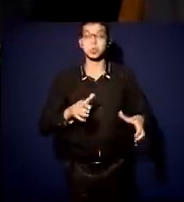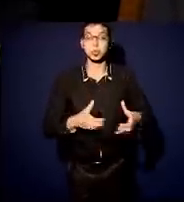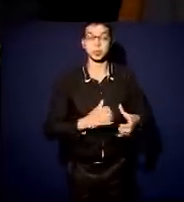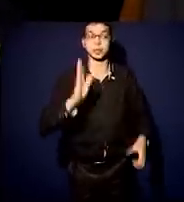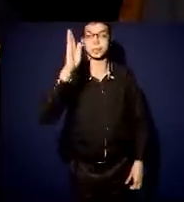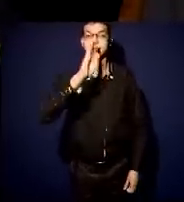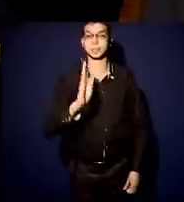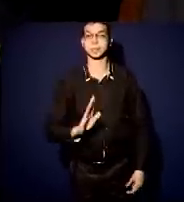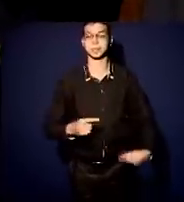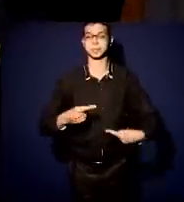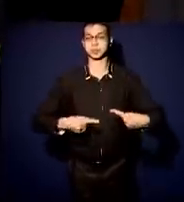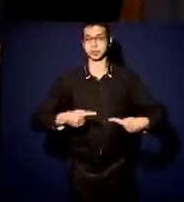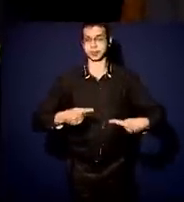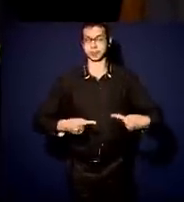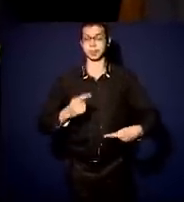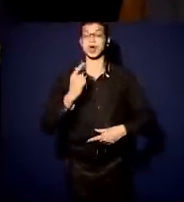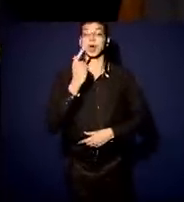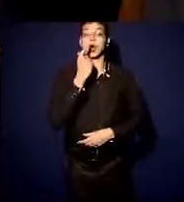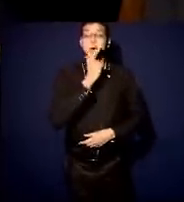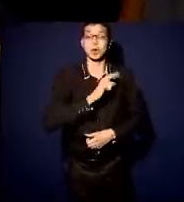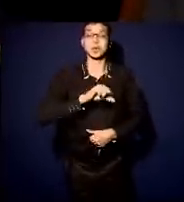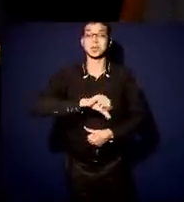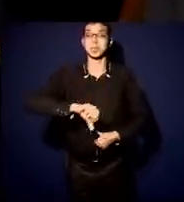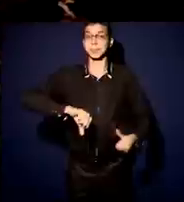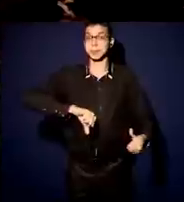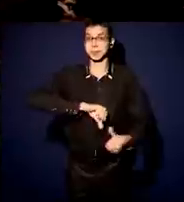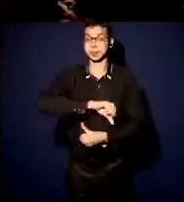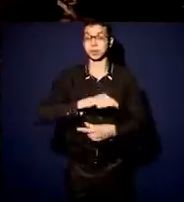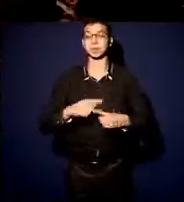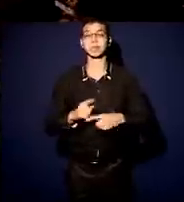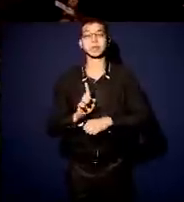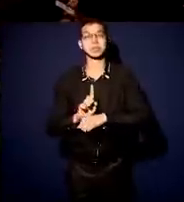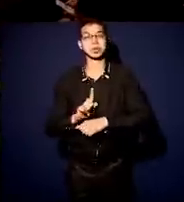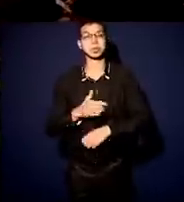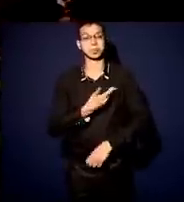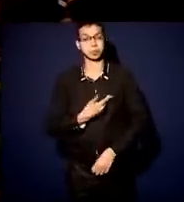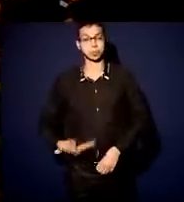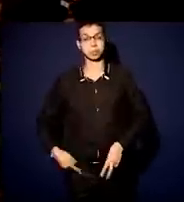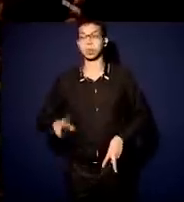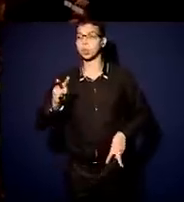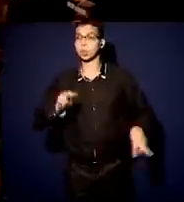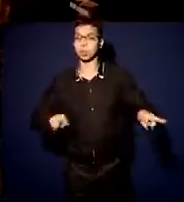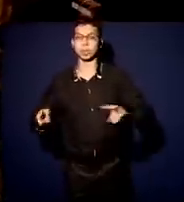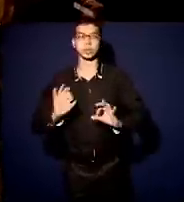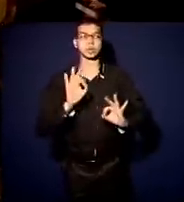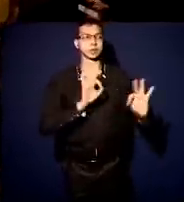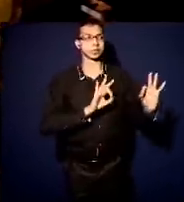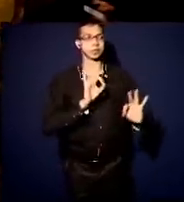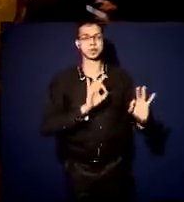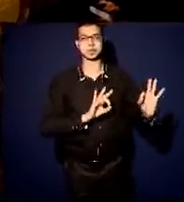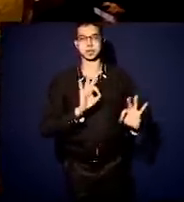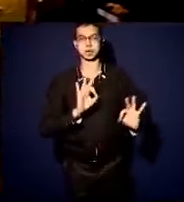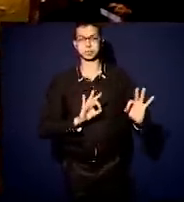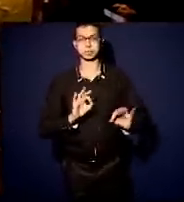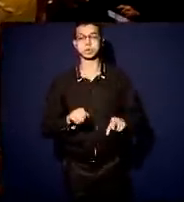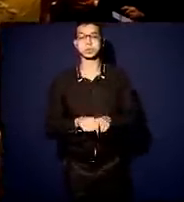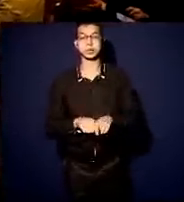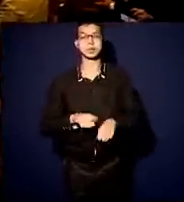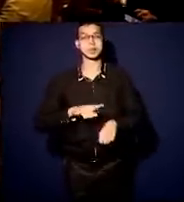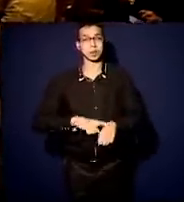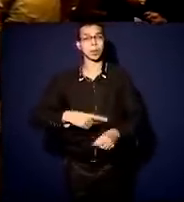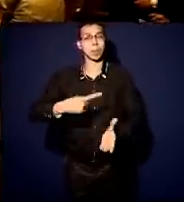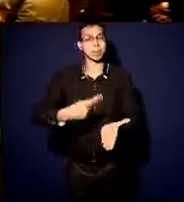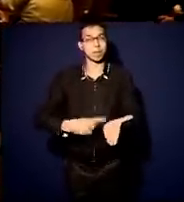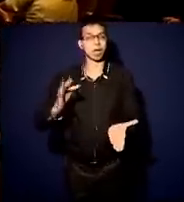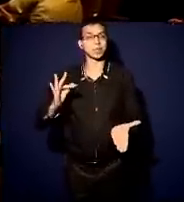buscar fazer essa mudança de um olhar de gestão pública, fazendo um planejamento também a médio e longo prazo, para que a gente possa